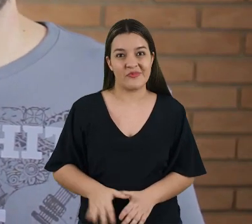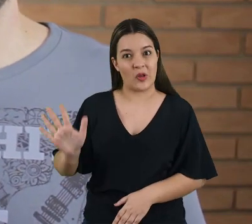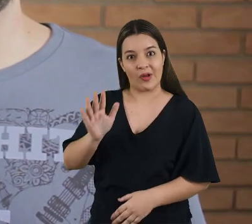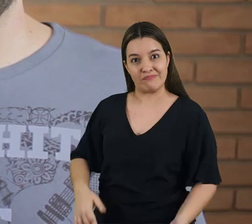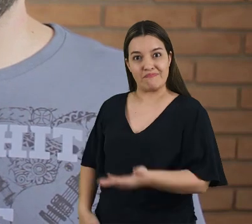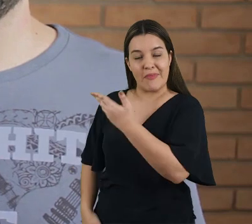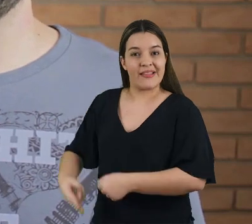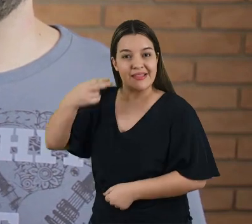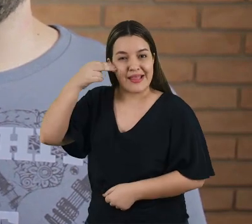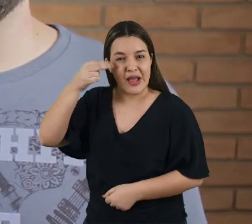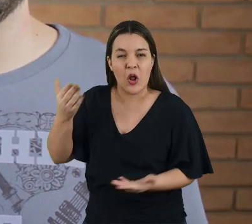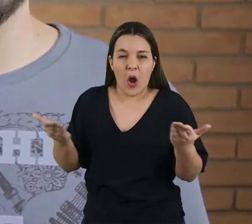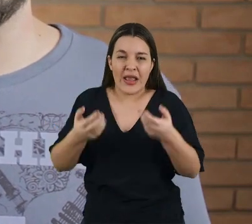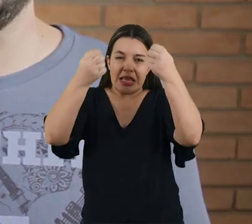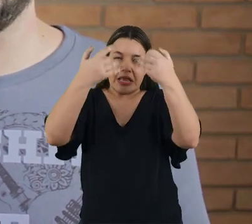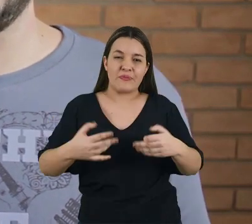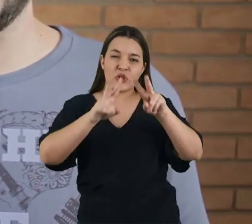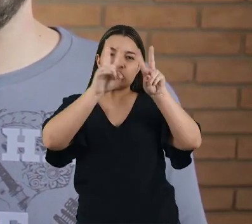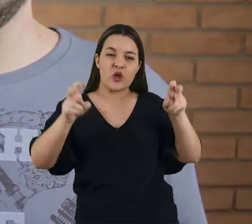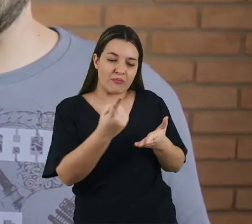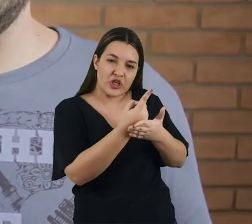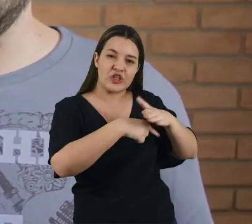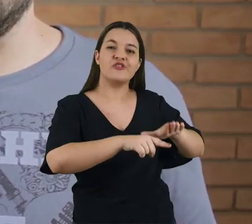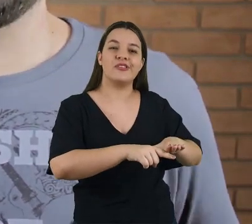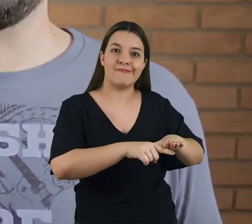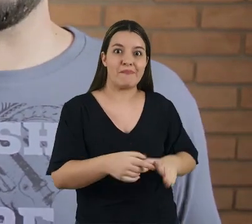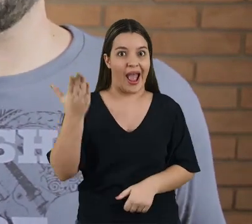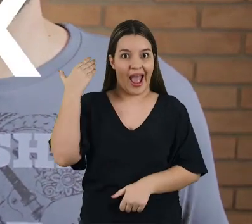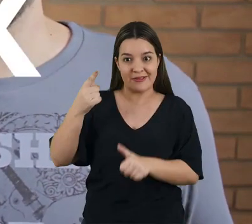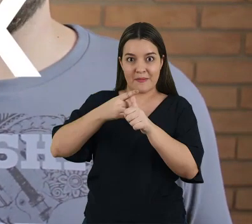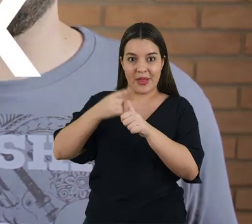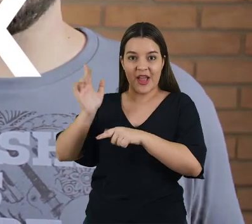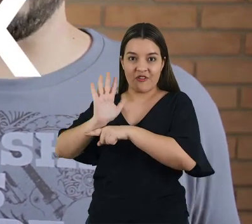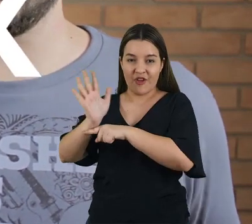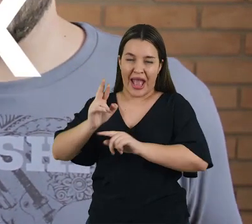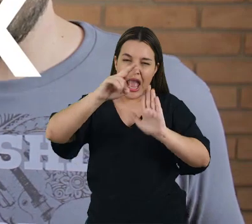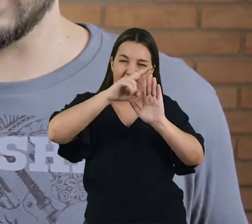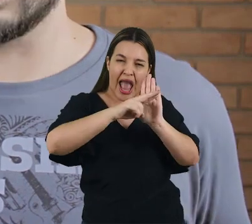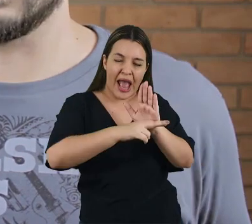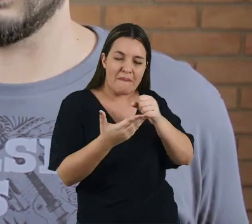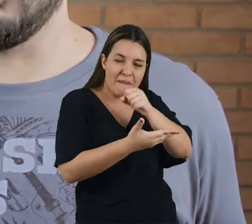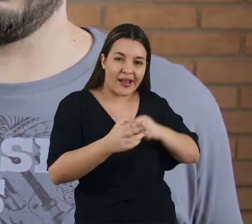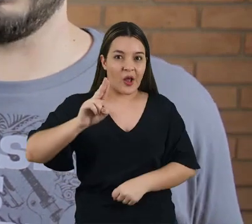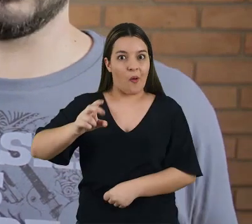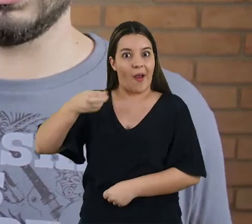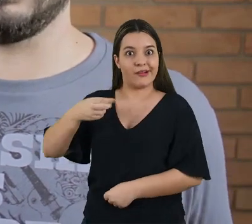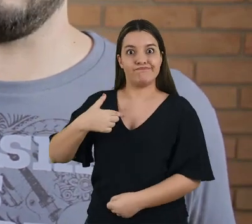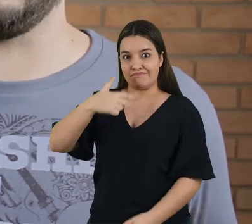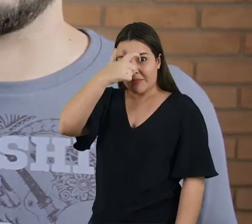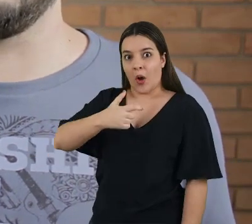Oi, eu sou o Daniel e hoje a gente vai conversar sobre o que é design. No primeiro vídeo da parte de fundamentos de UX, eu